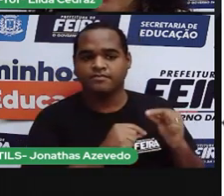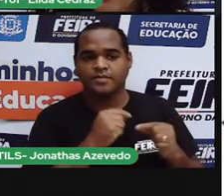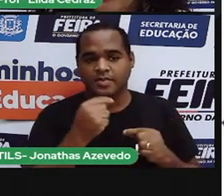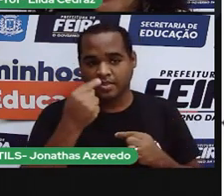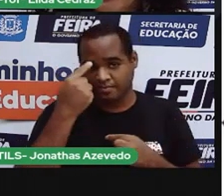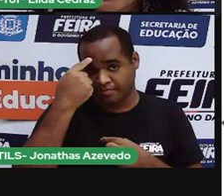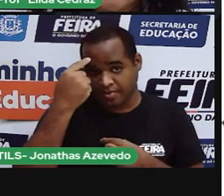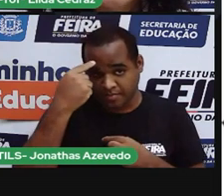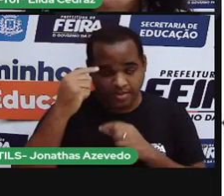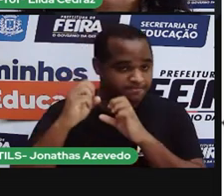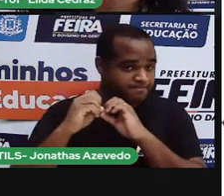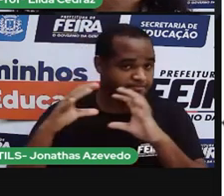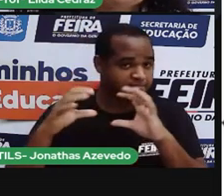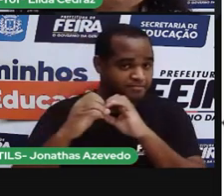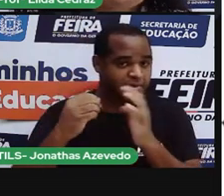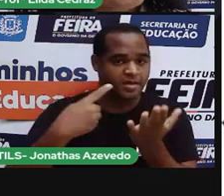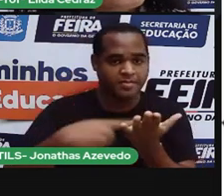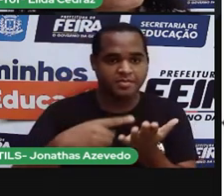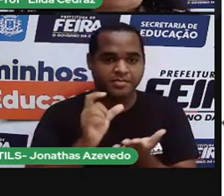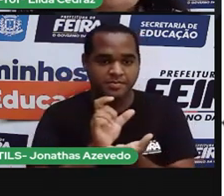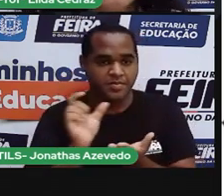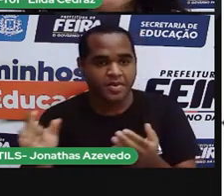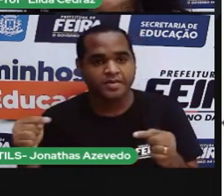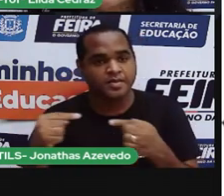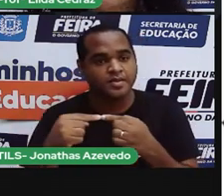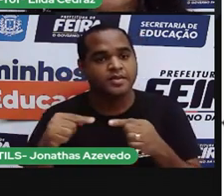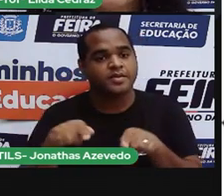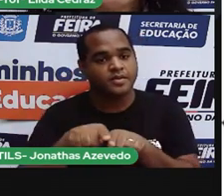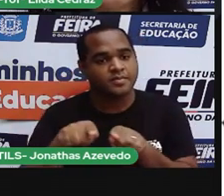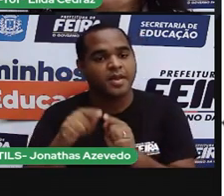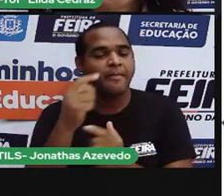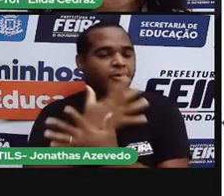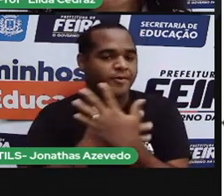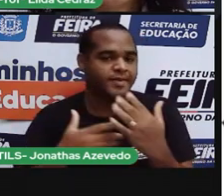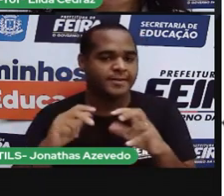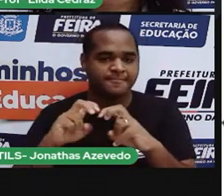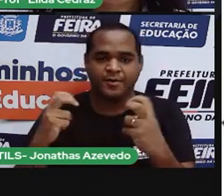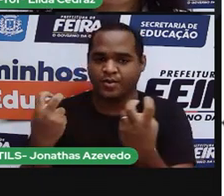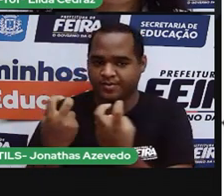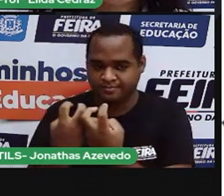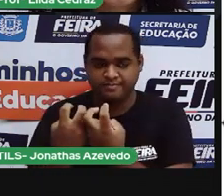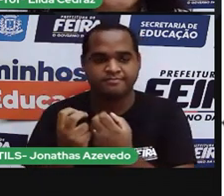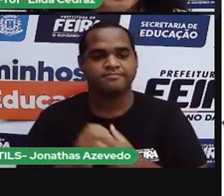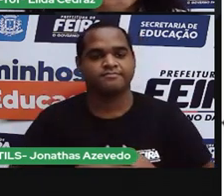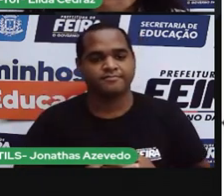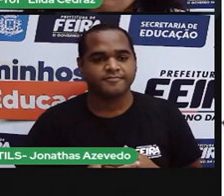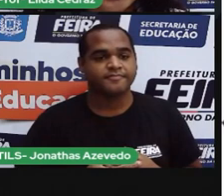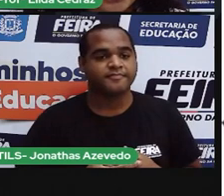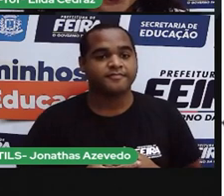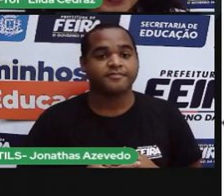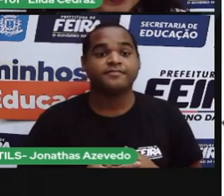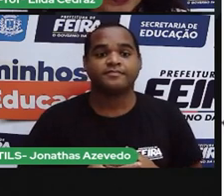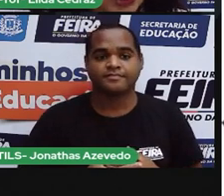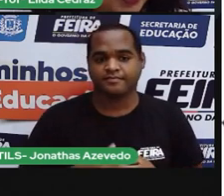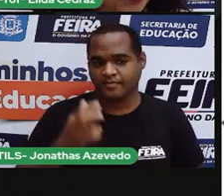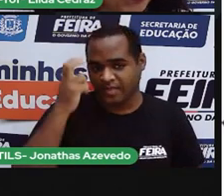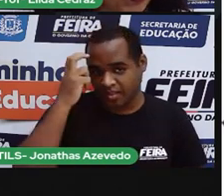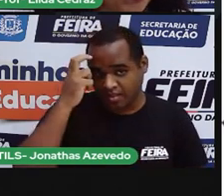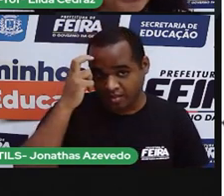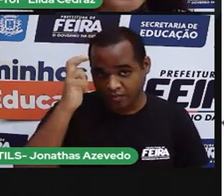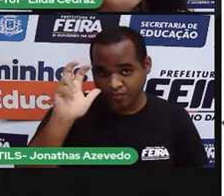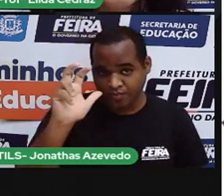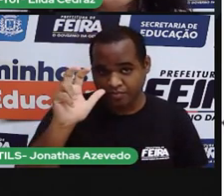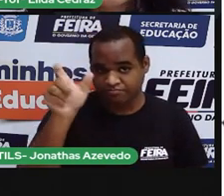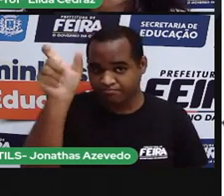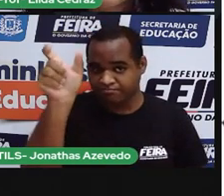parlangas, chegamos em músicas, nas cantigas de roda. A cultura de um